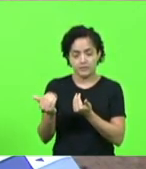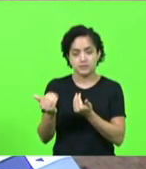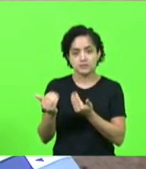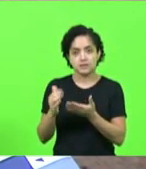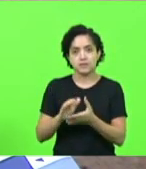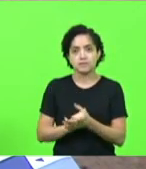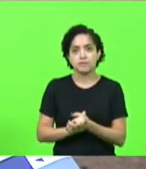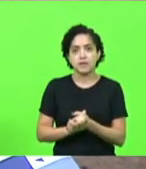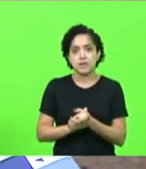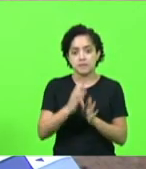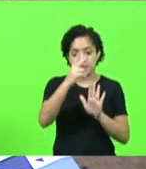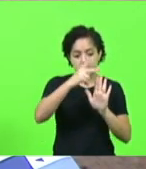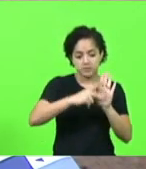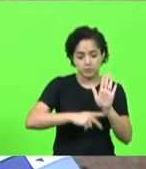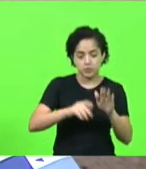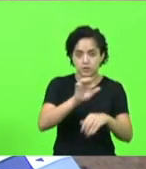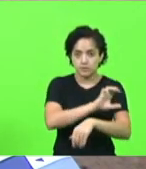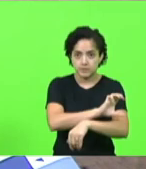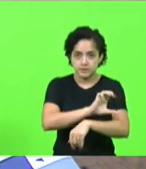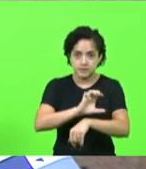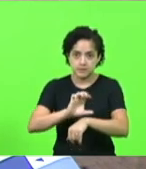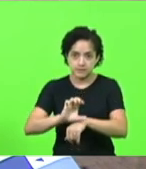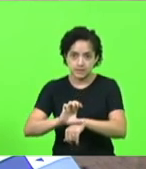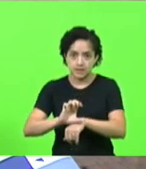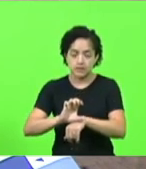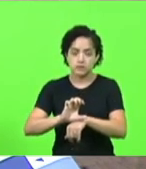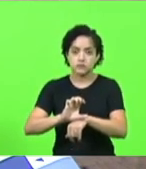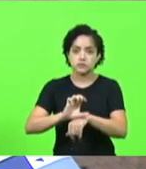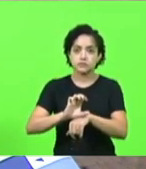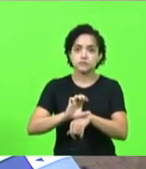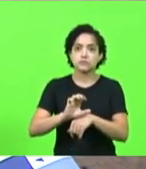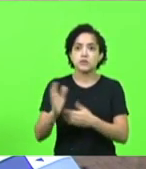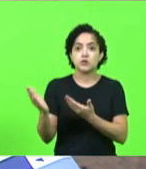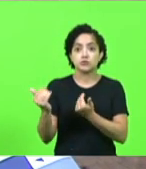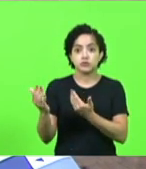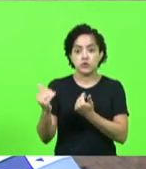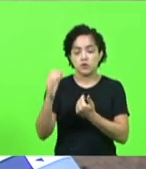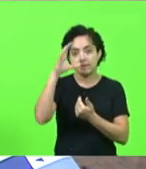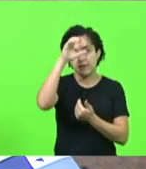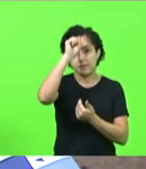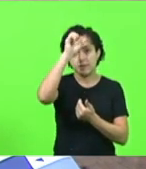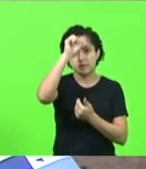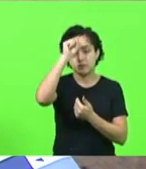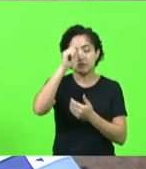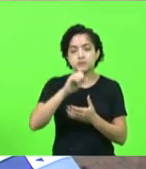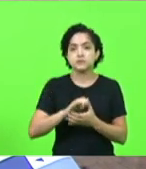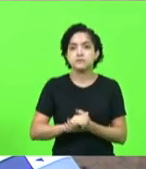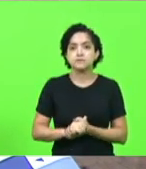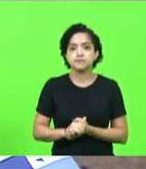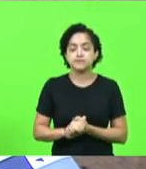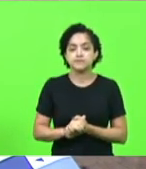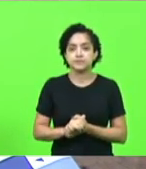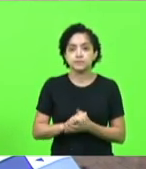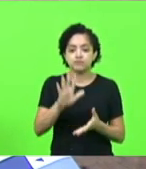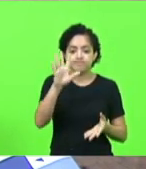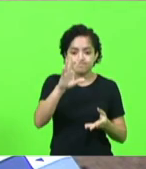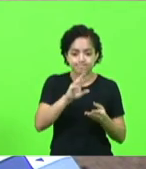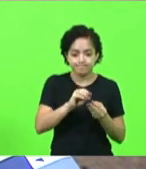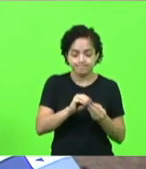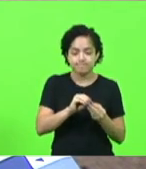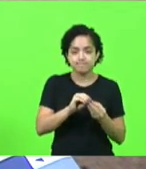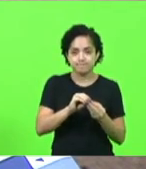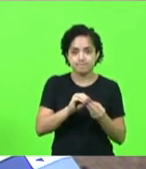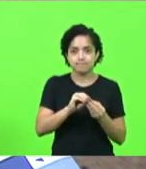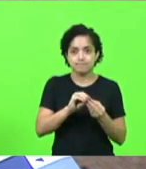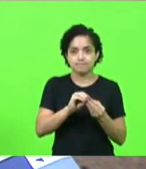principalmente para o programa de estágio como o jovem aprendiz eu poderia sintetizar a presença dos